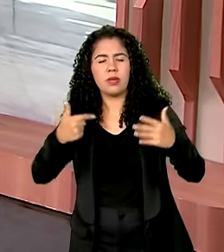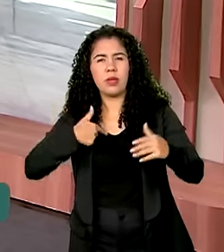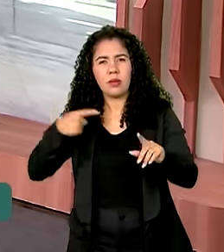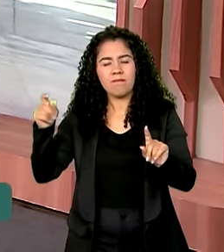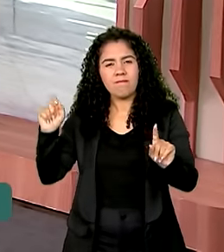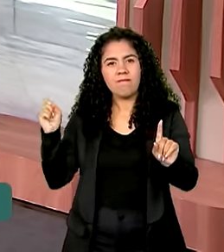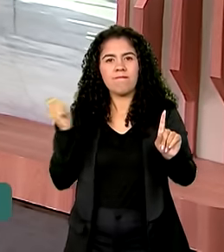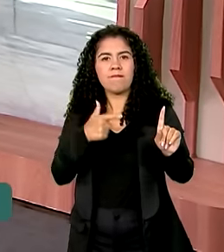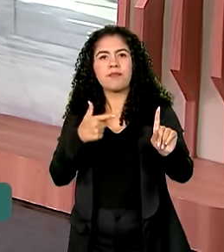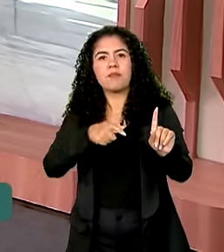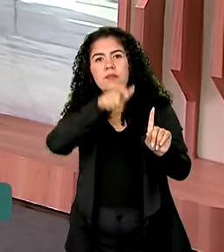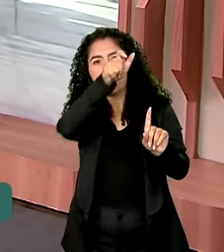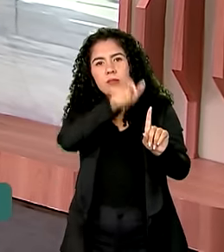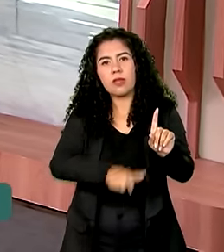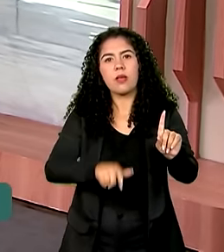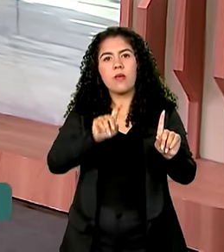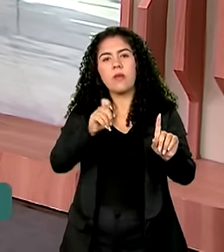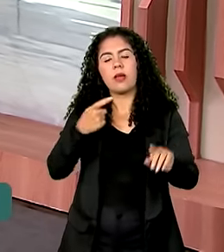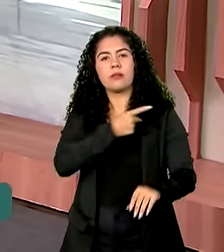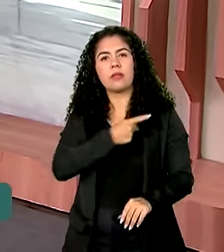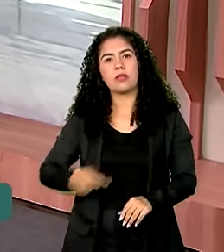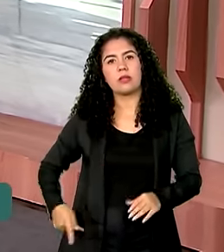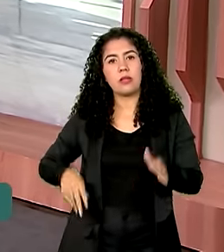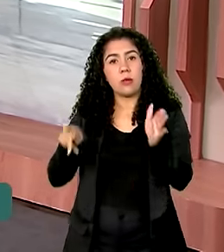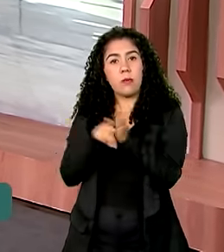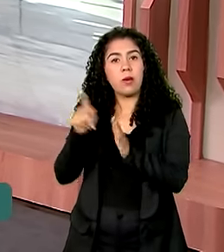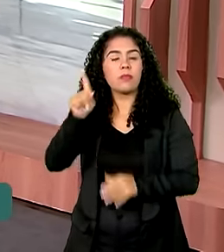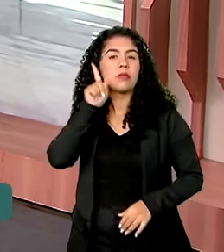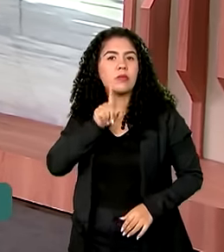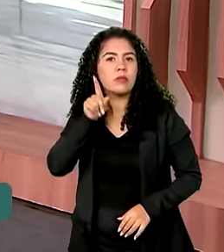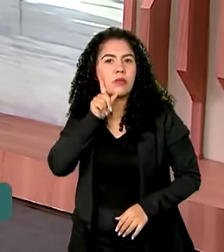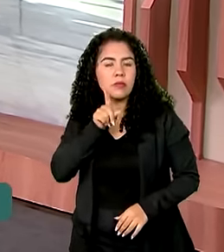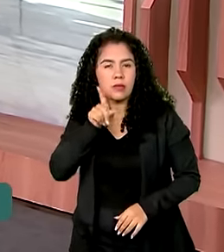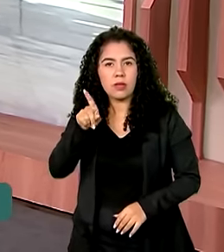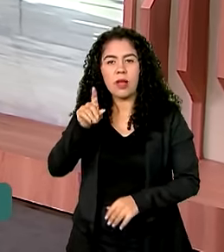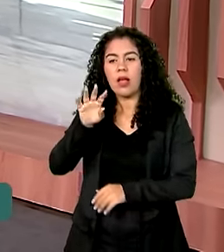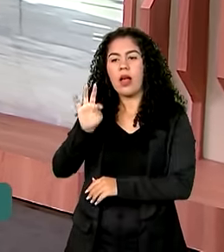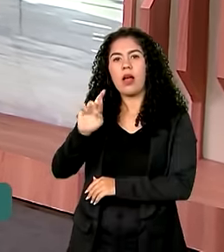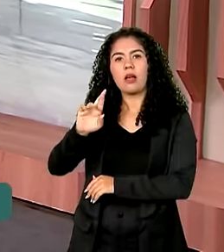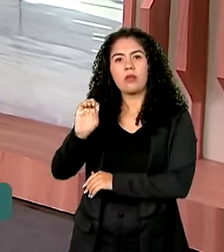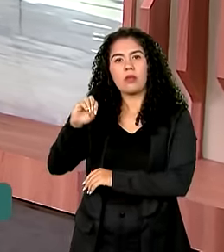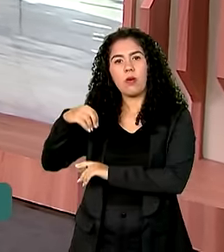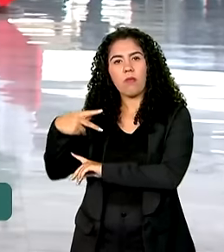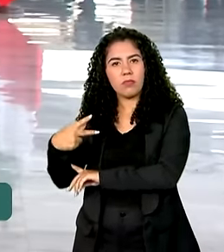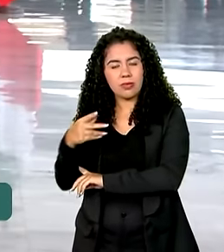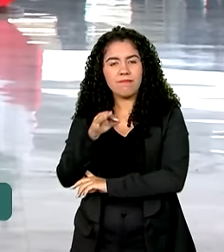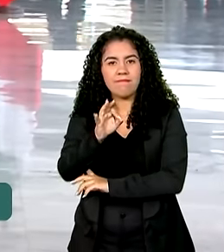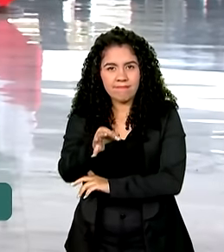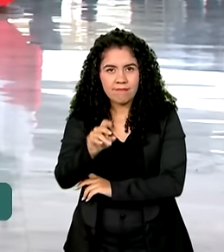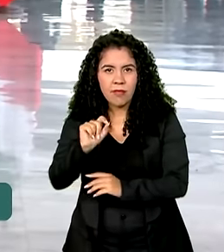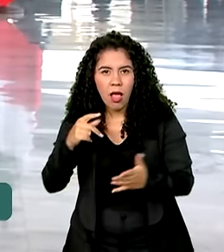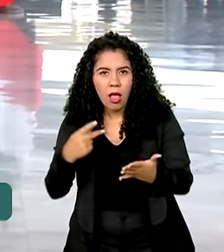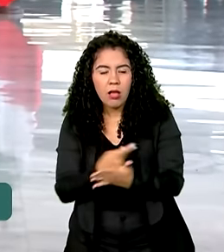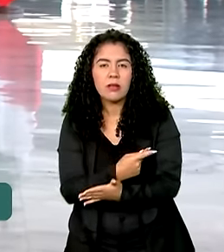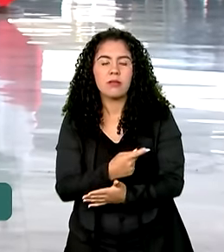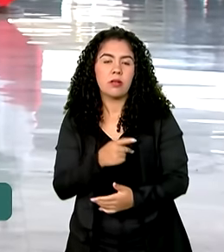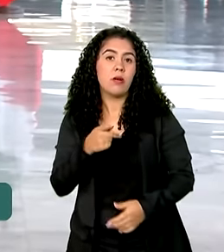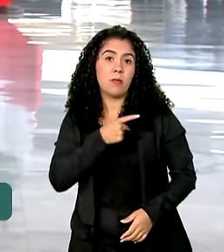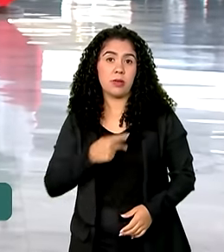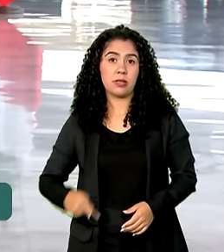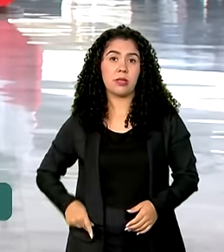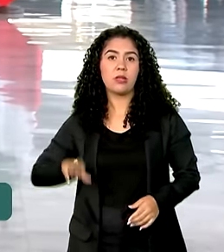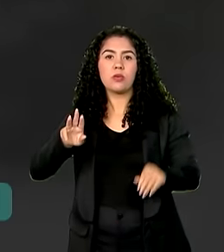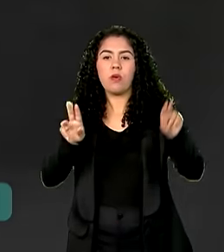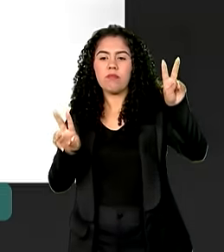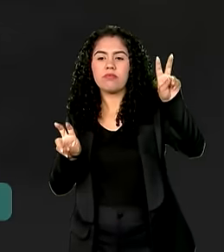-presidente norte-americano, Donald Trump. Conta pra gente. Exatamente, Vanessa. Pelas redes sociais, o presidente Lula afirmou, abre